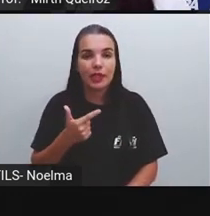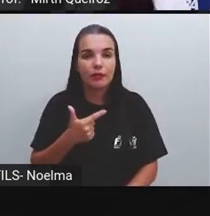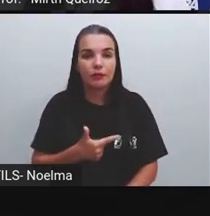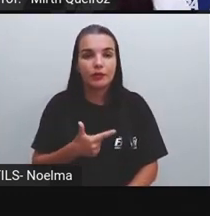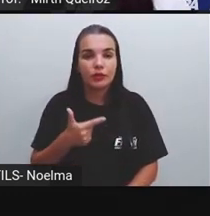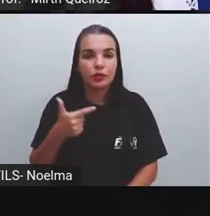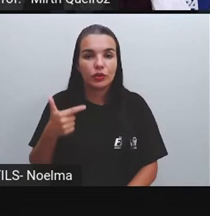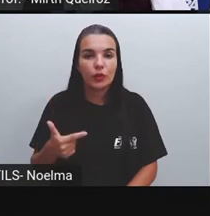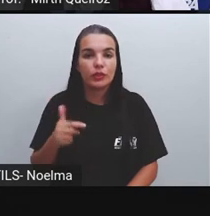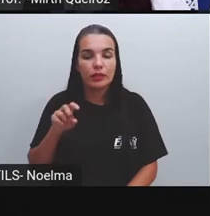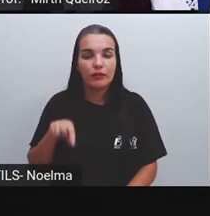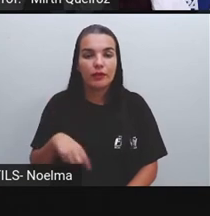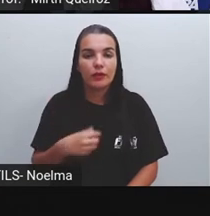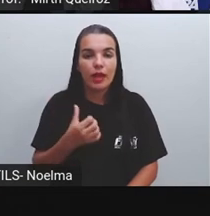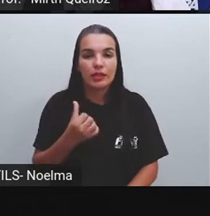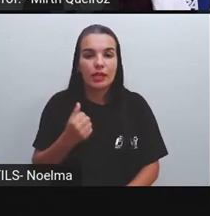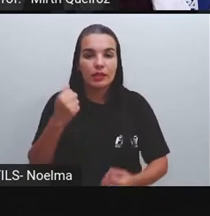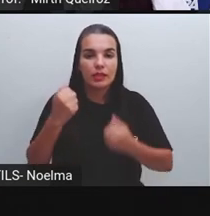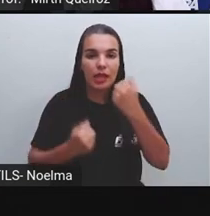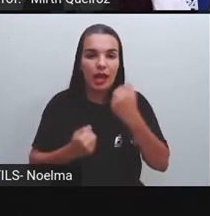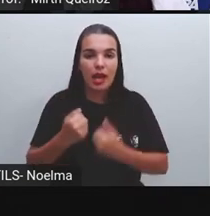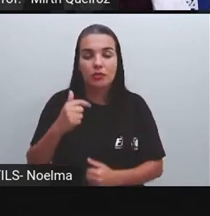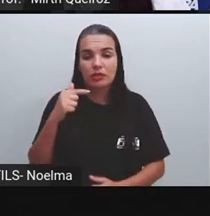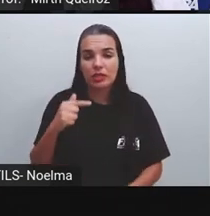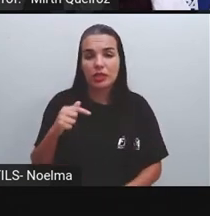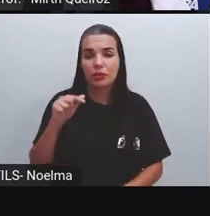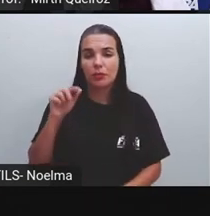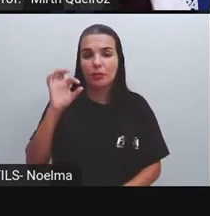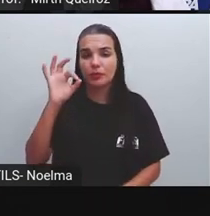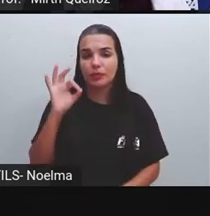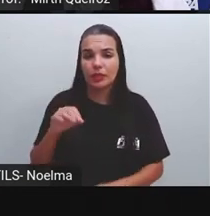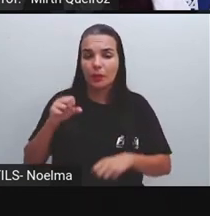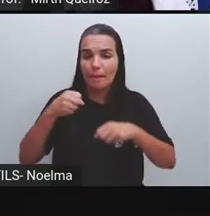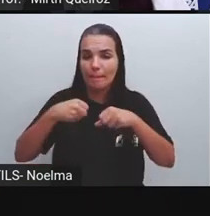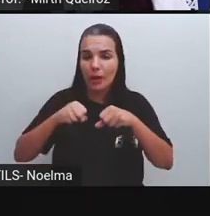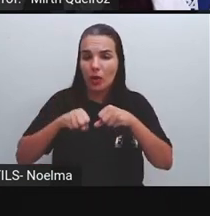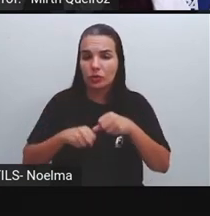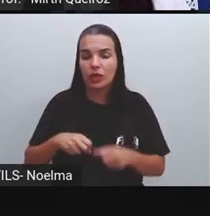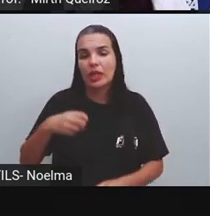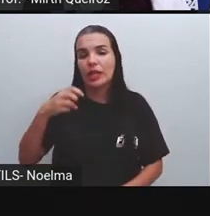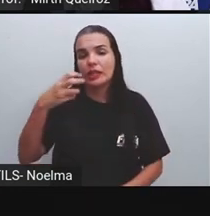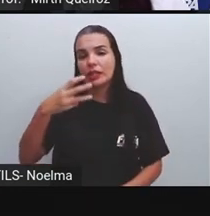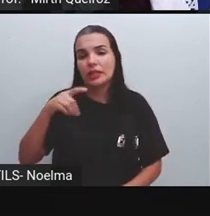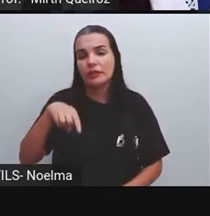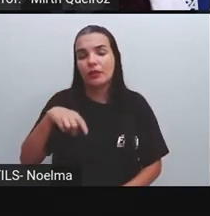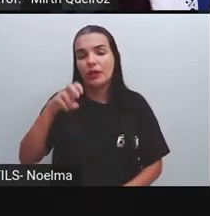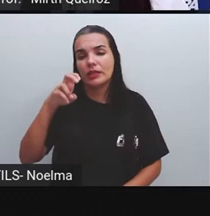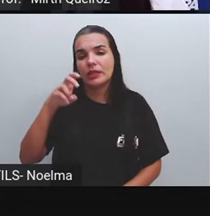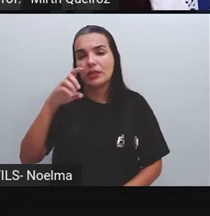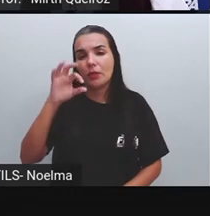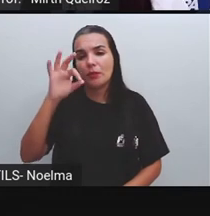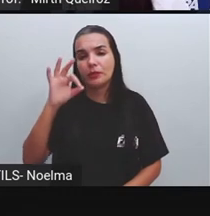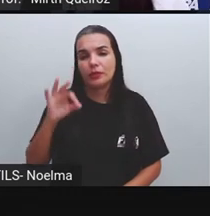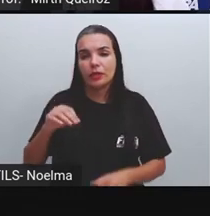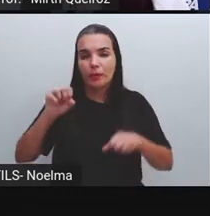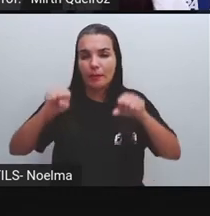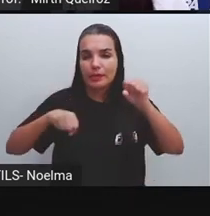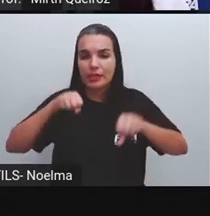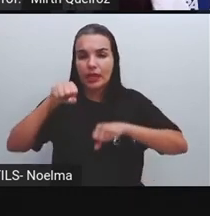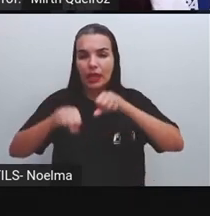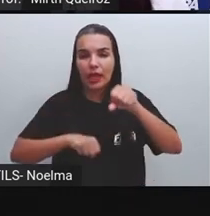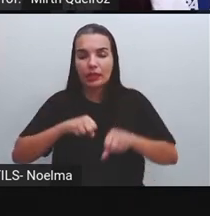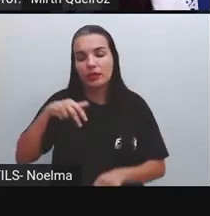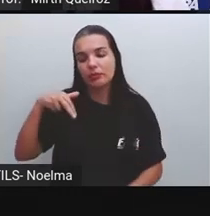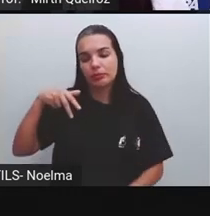,6% carro, 7% moto, bicicleta 3,5% a